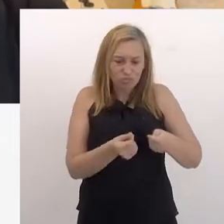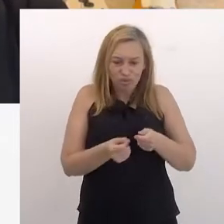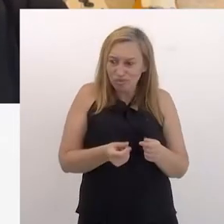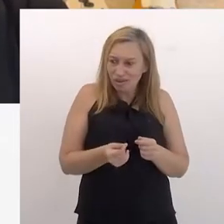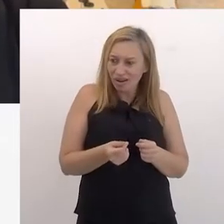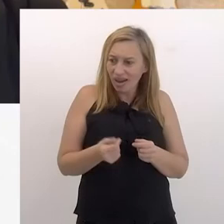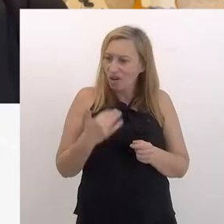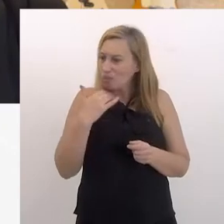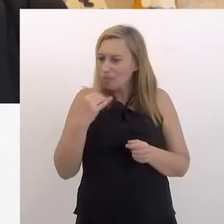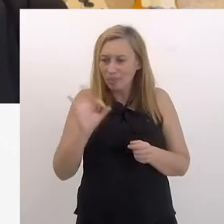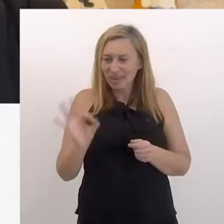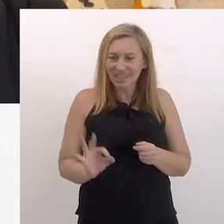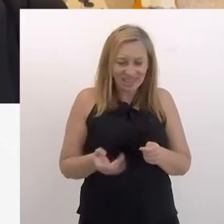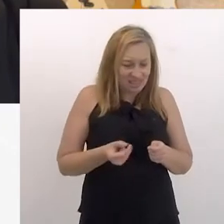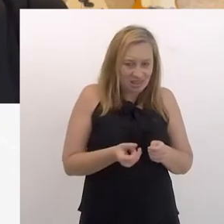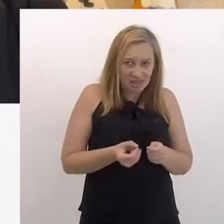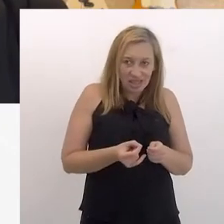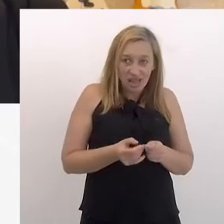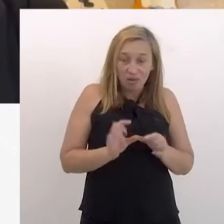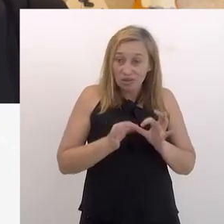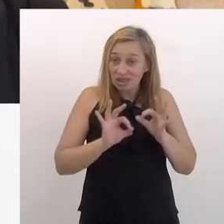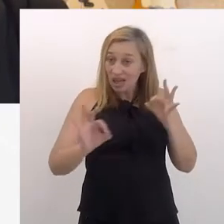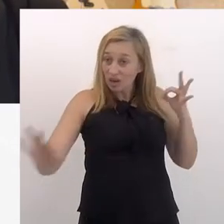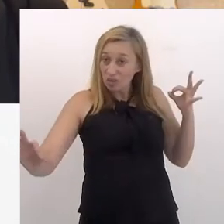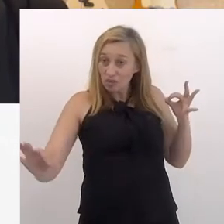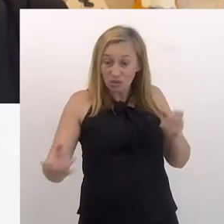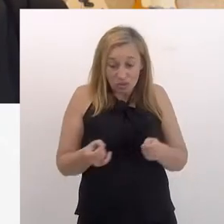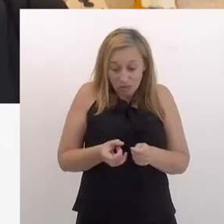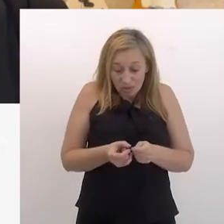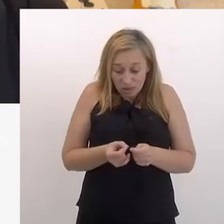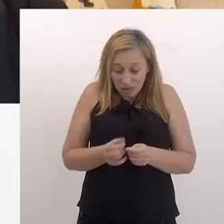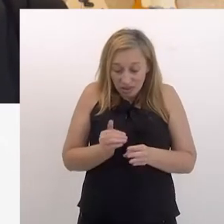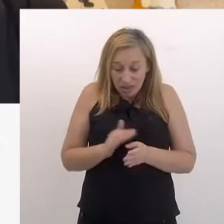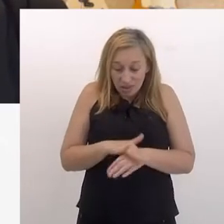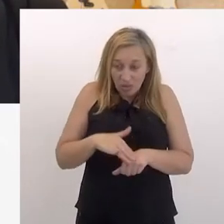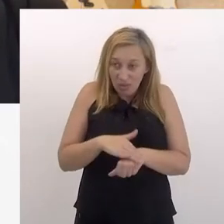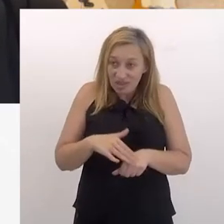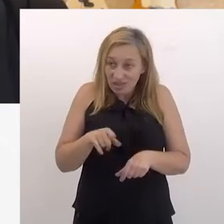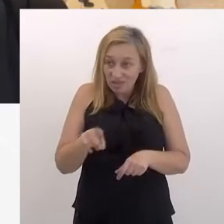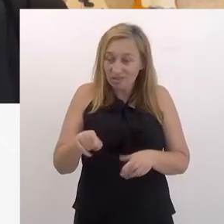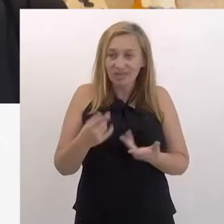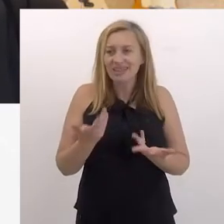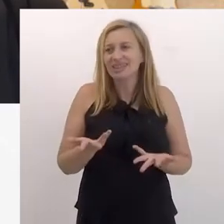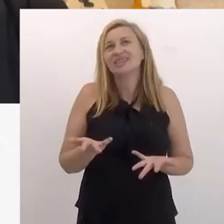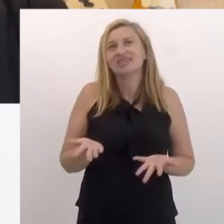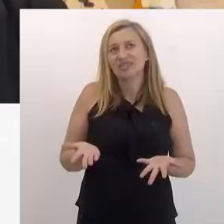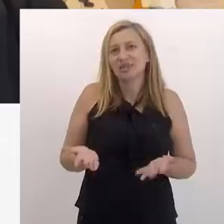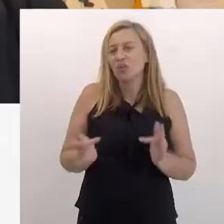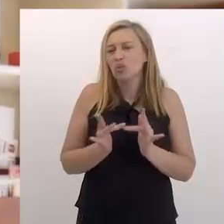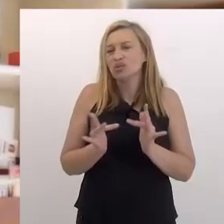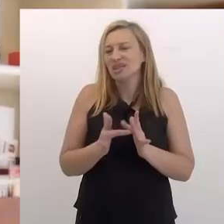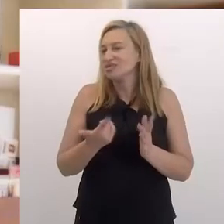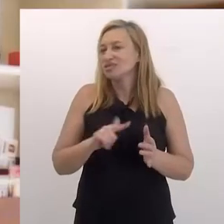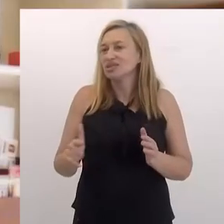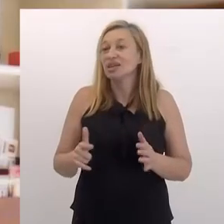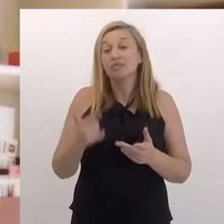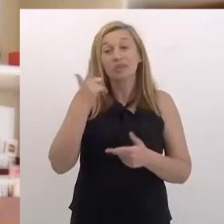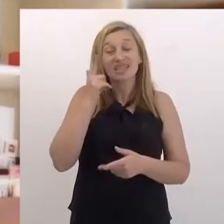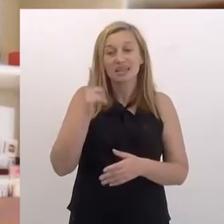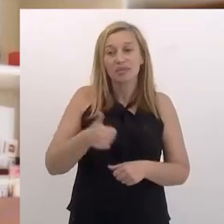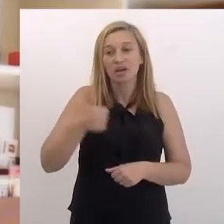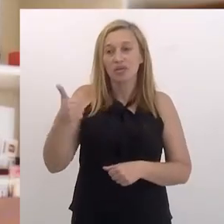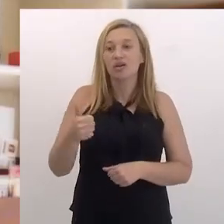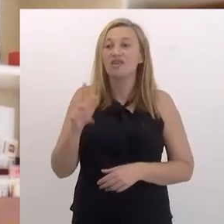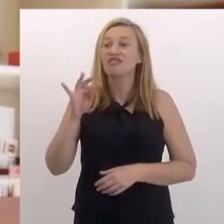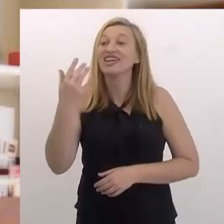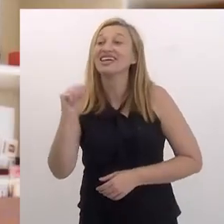está cada um com o celular ao invés de estar conversando, aí quando está longe daquelas pessoas, está com o celular conversando com aquelas pessoas, é uma loucura, acho que a gente tem que